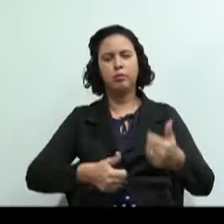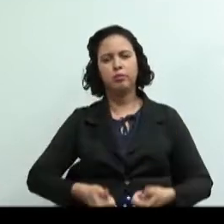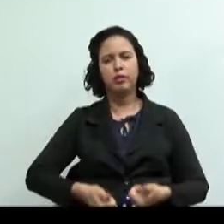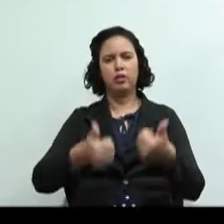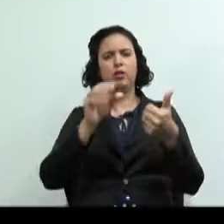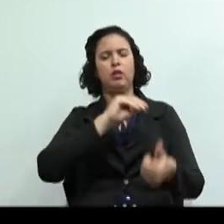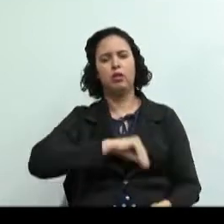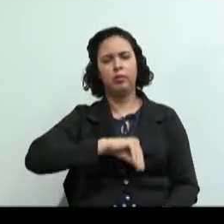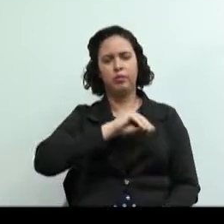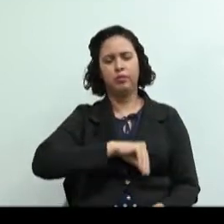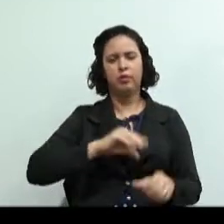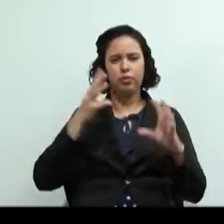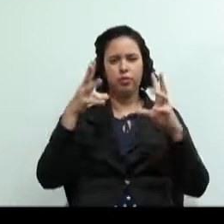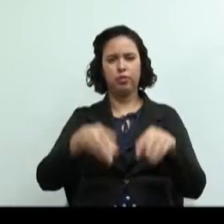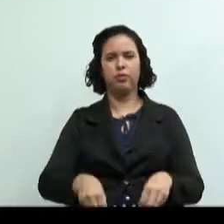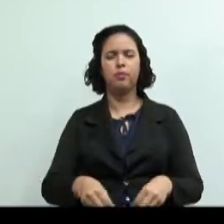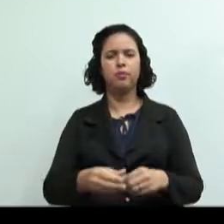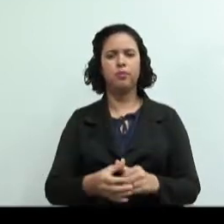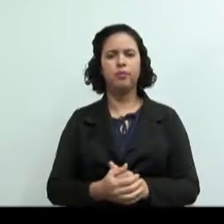remuneração a todos.